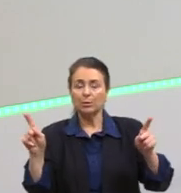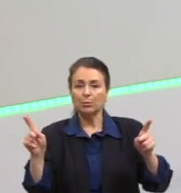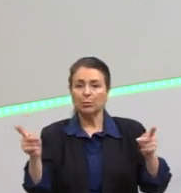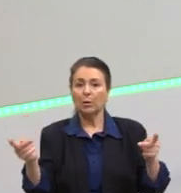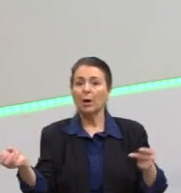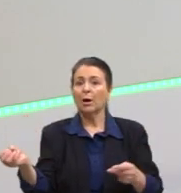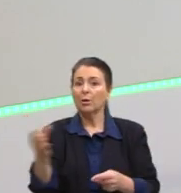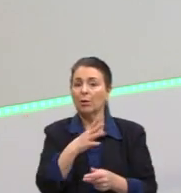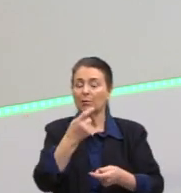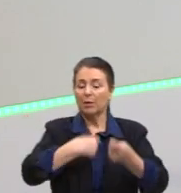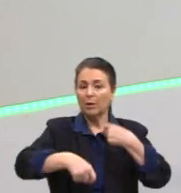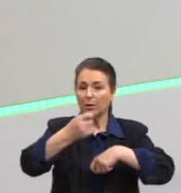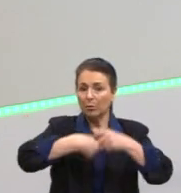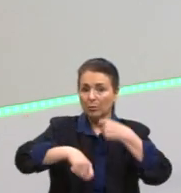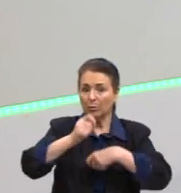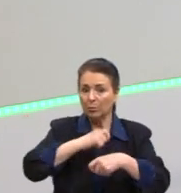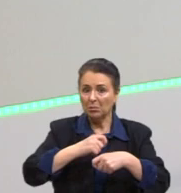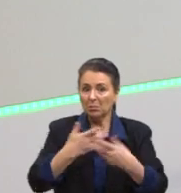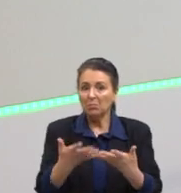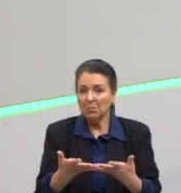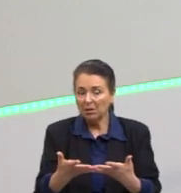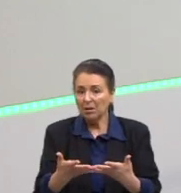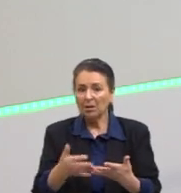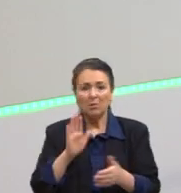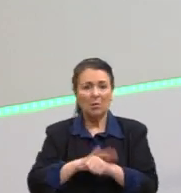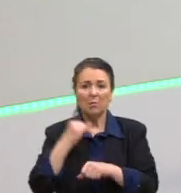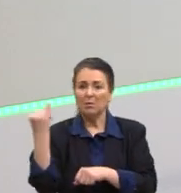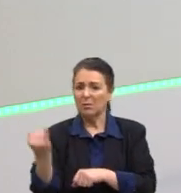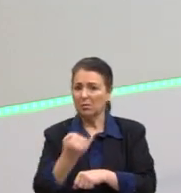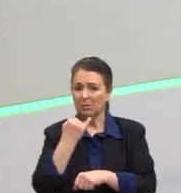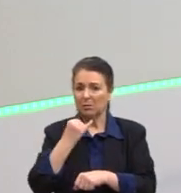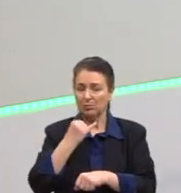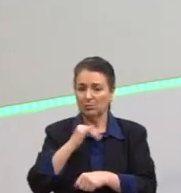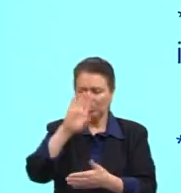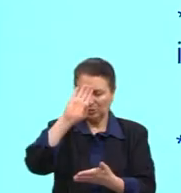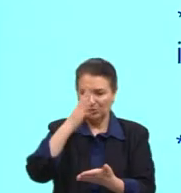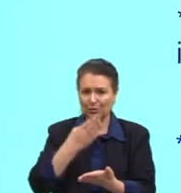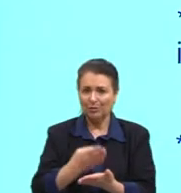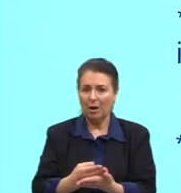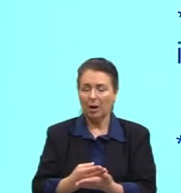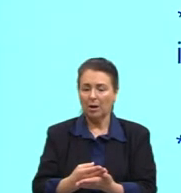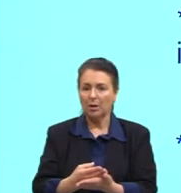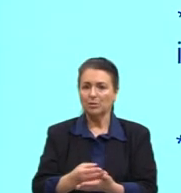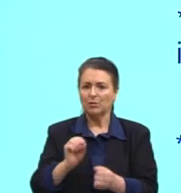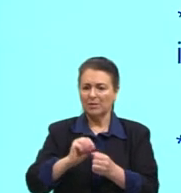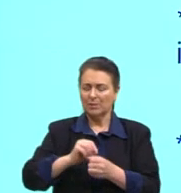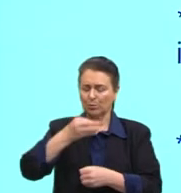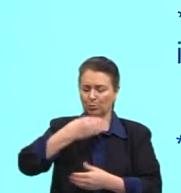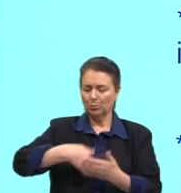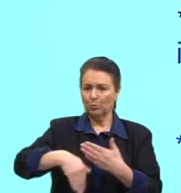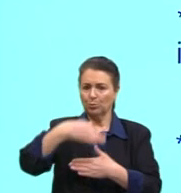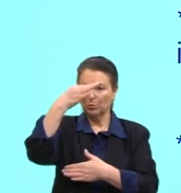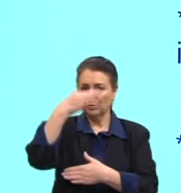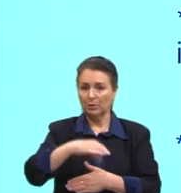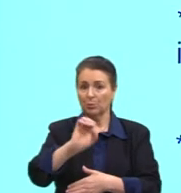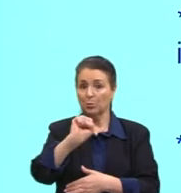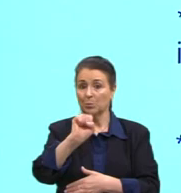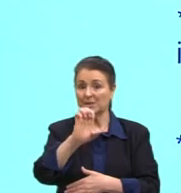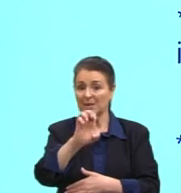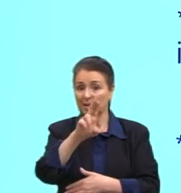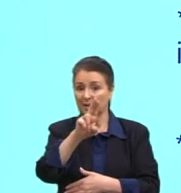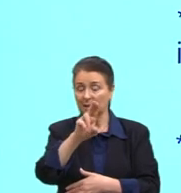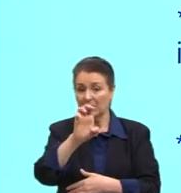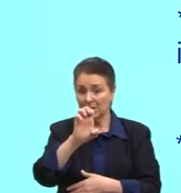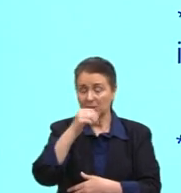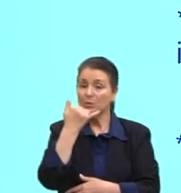coloca em xeque as noções de compromisso, confiança, lealdade. Essa é a corrosão do caráter. O Sennet questiona muito a questão